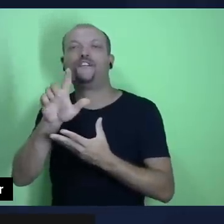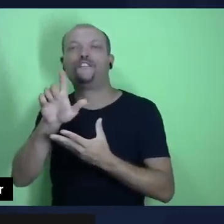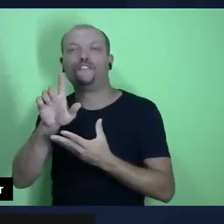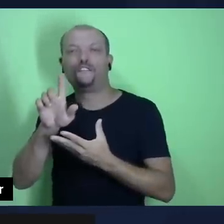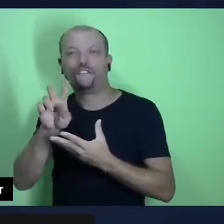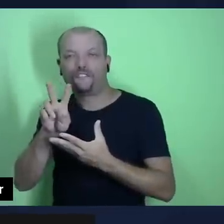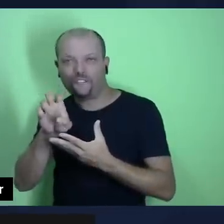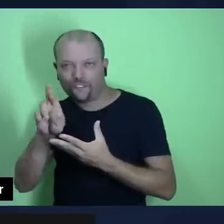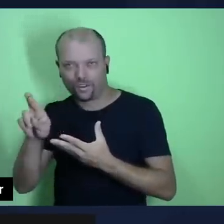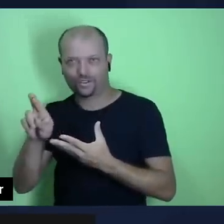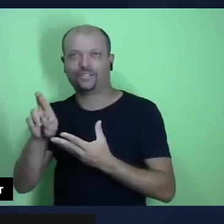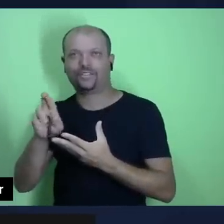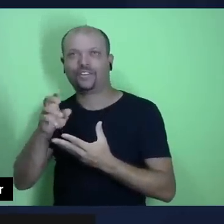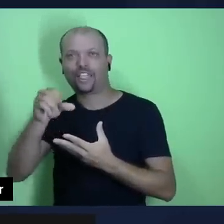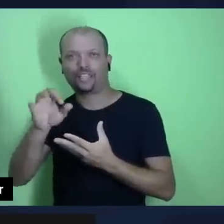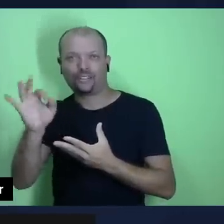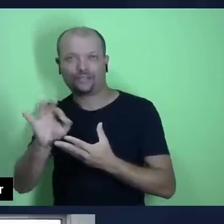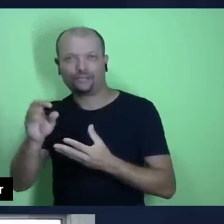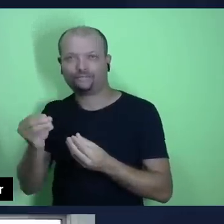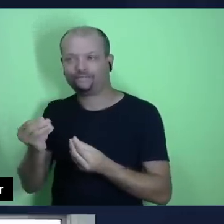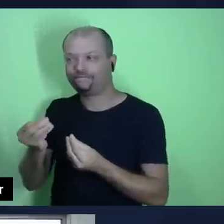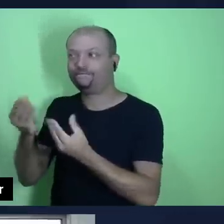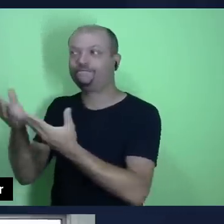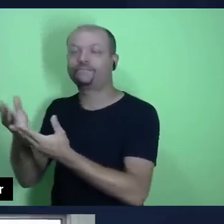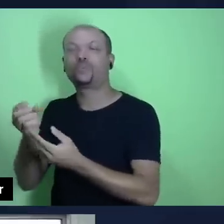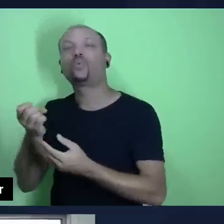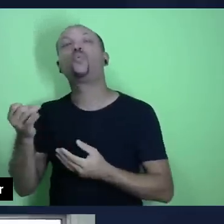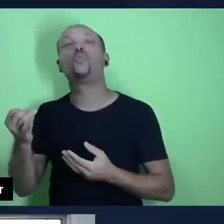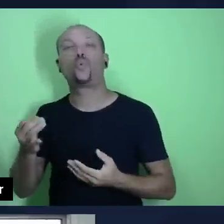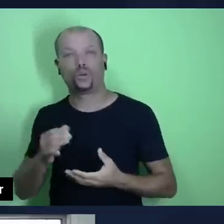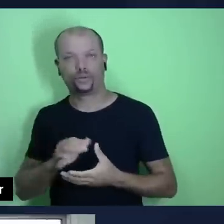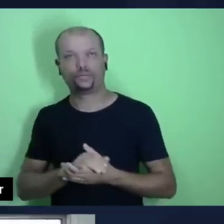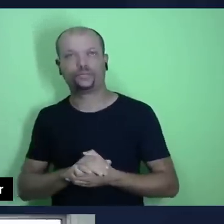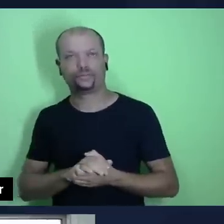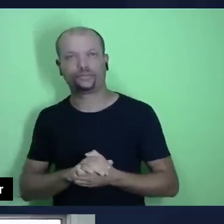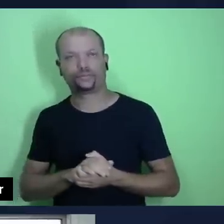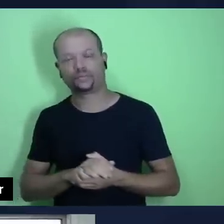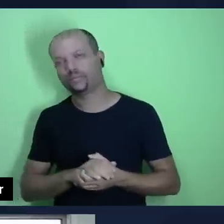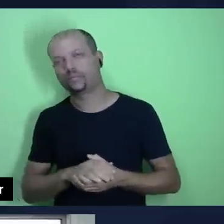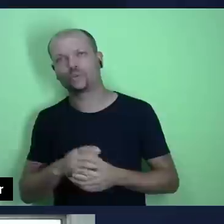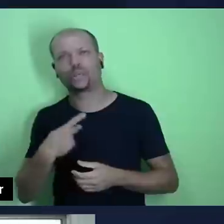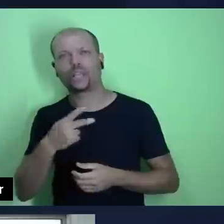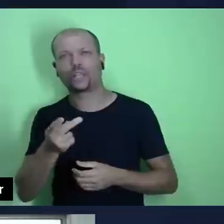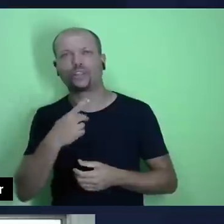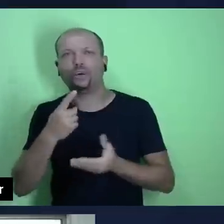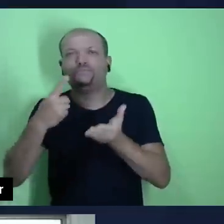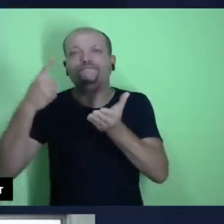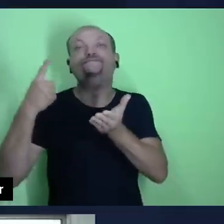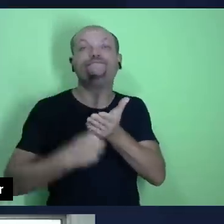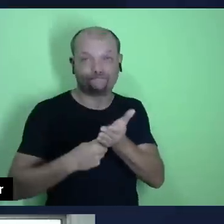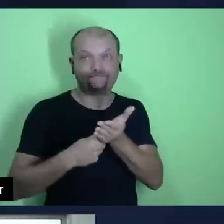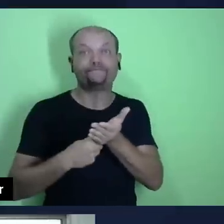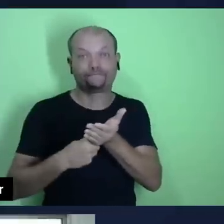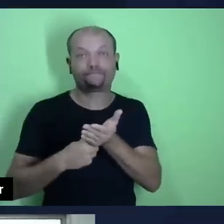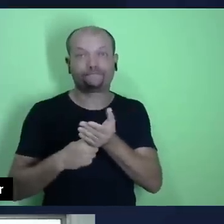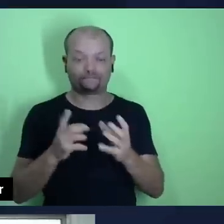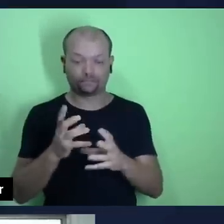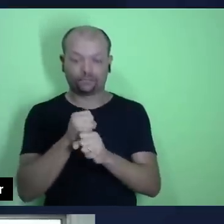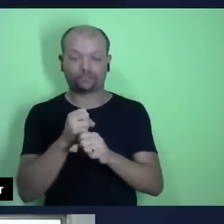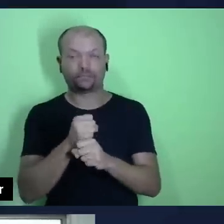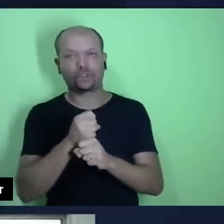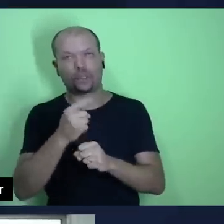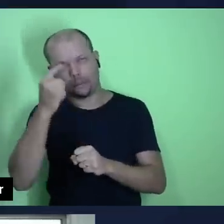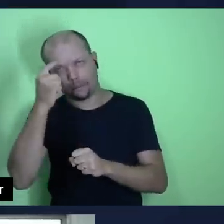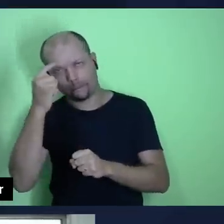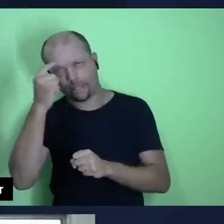noventa por cento, nós vamos devolver para Deus aquilo que nós bem, assim, calcularmos. A gente vai trabalhar